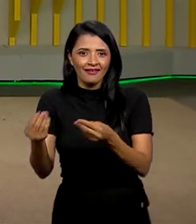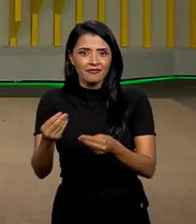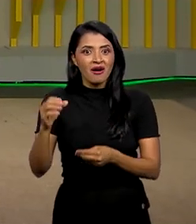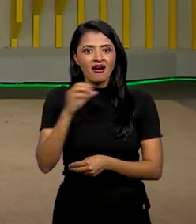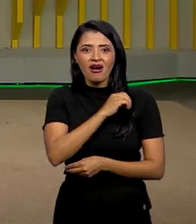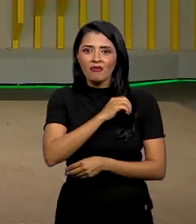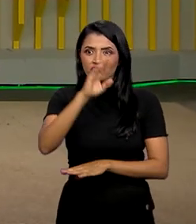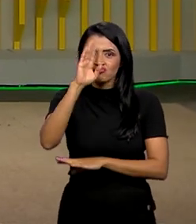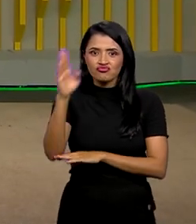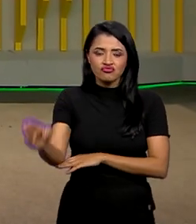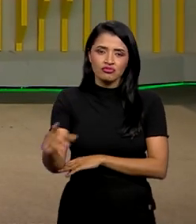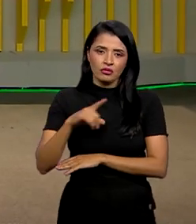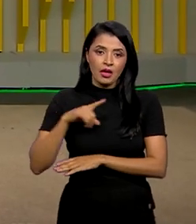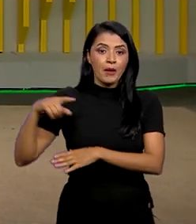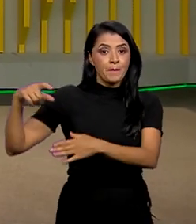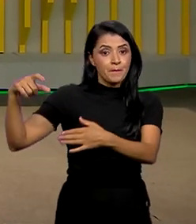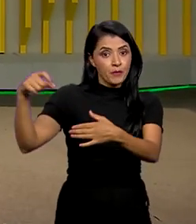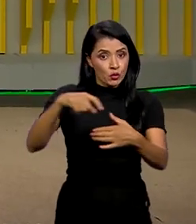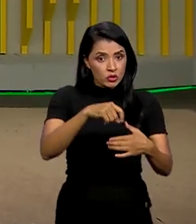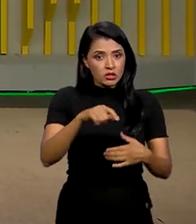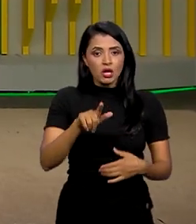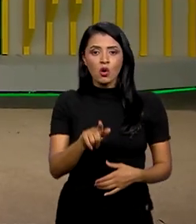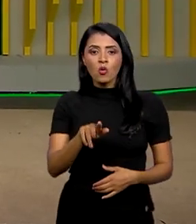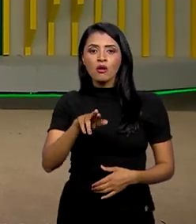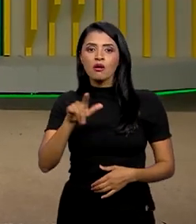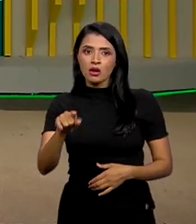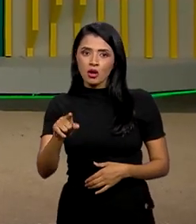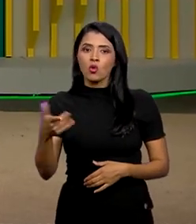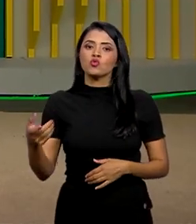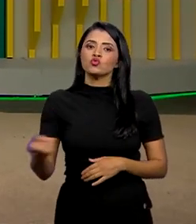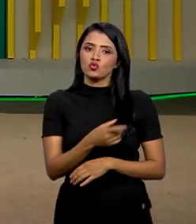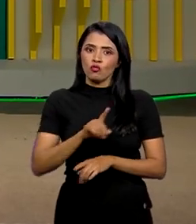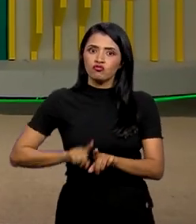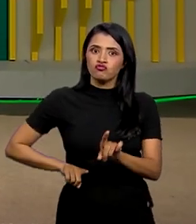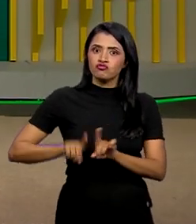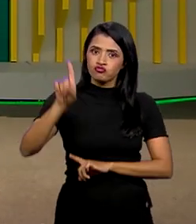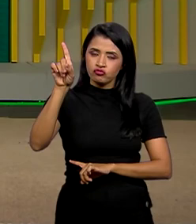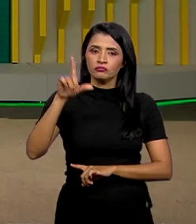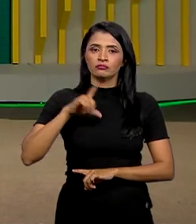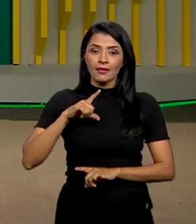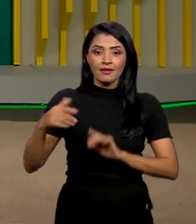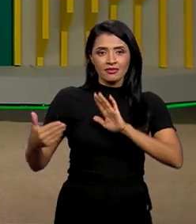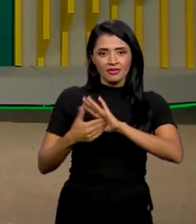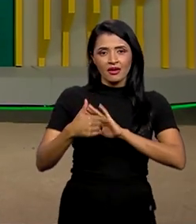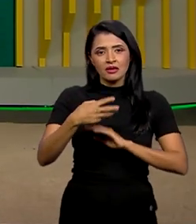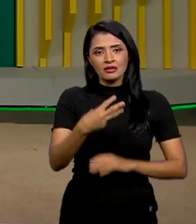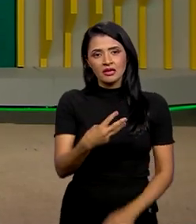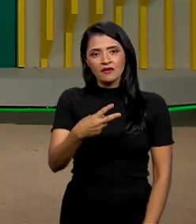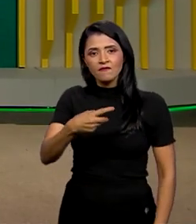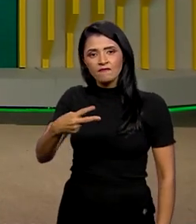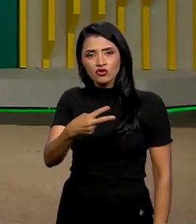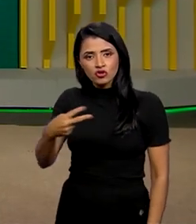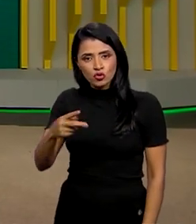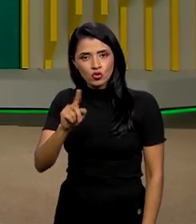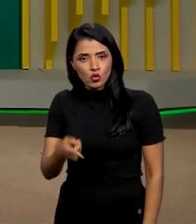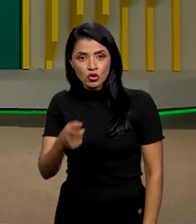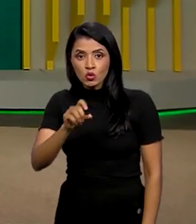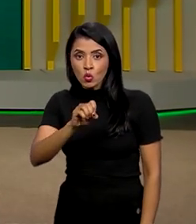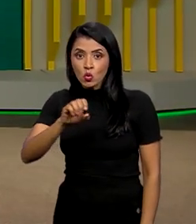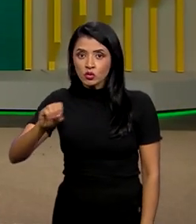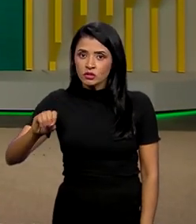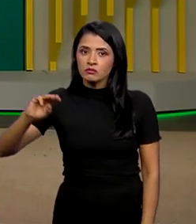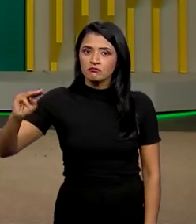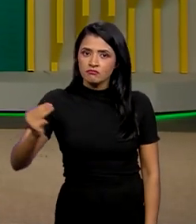E a produção de grãos no país deverá bater novo recorde e chegar a 322 milhões e 800